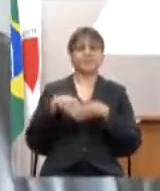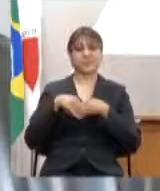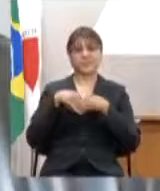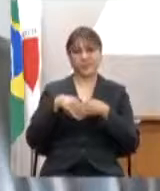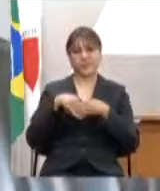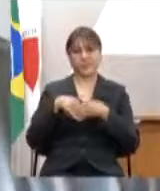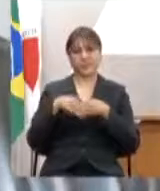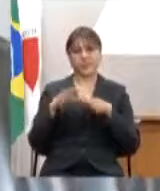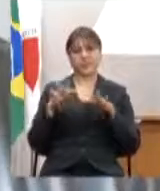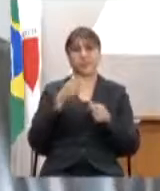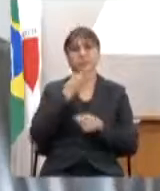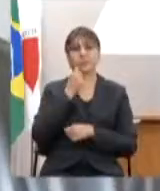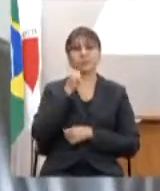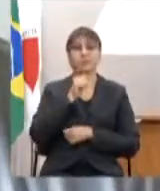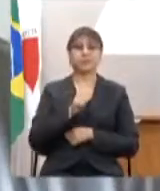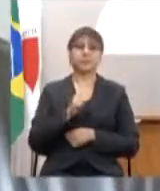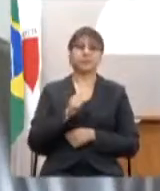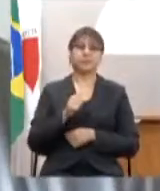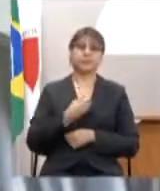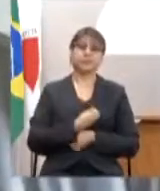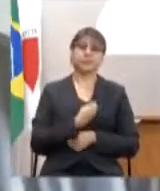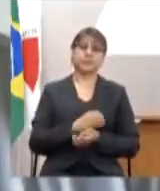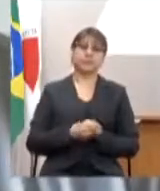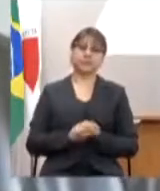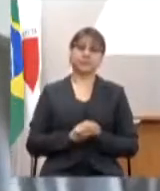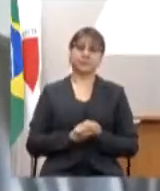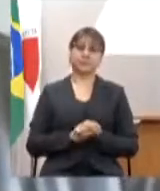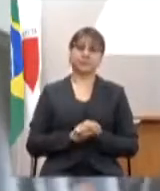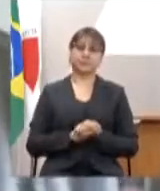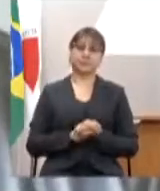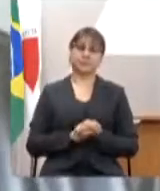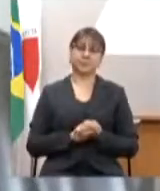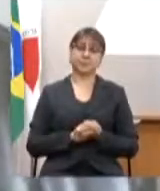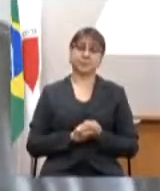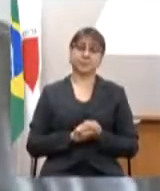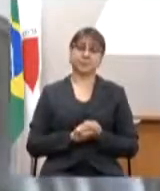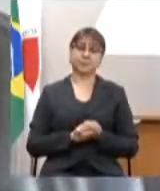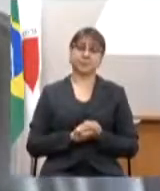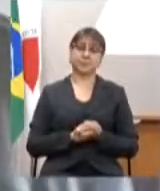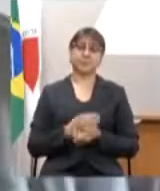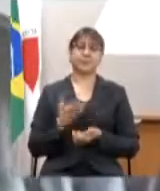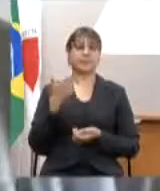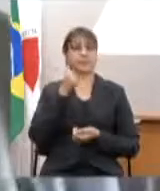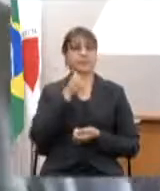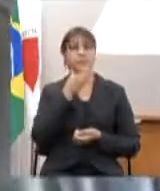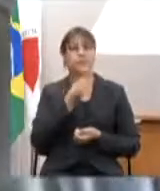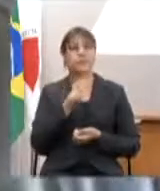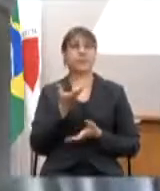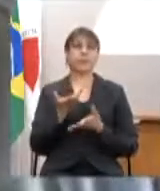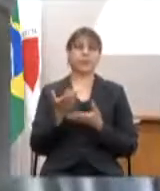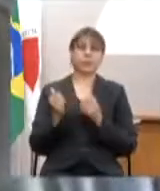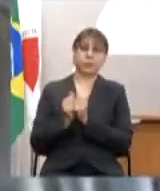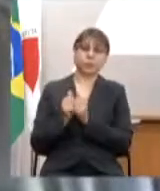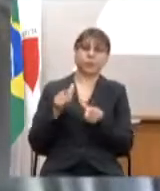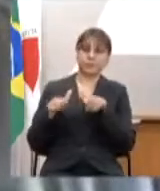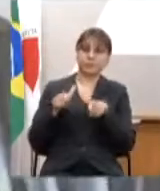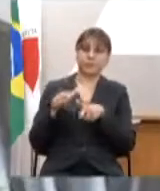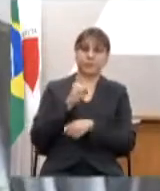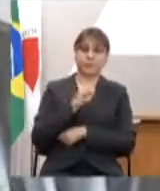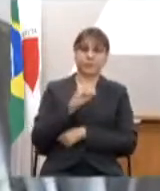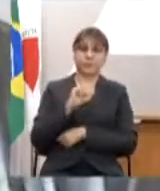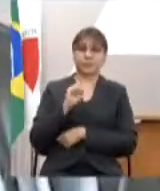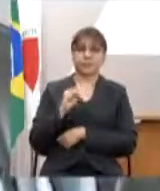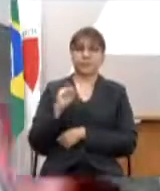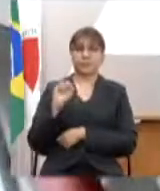participantes também agradecer que a meus companheiros companheiras do movimento SOS FANAD o Daniel